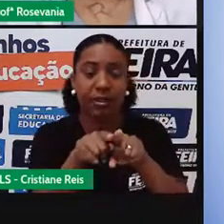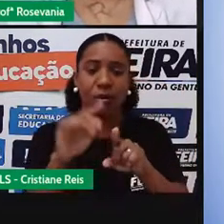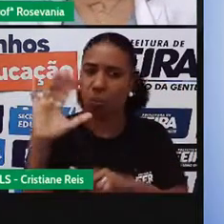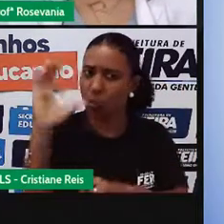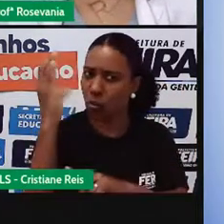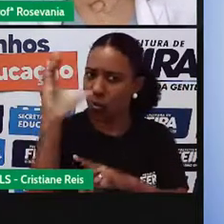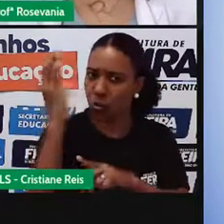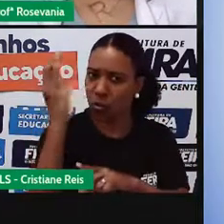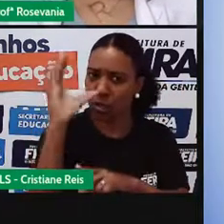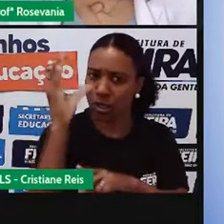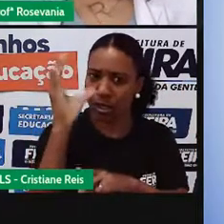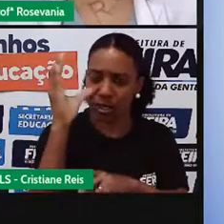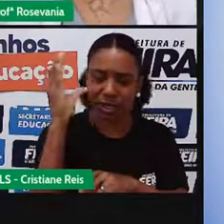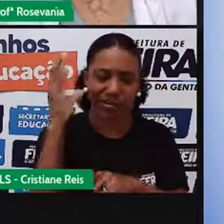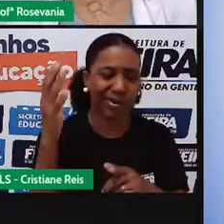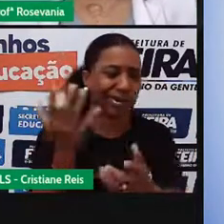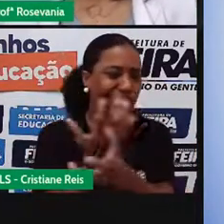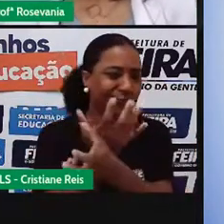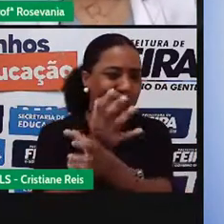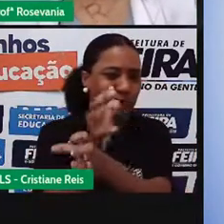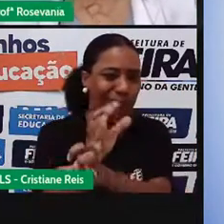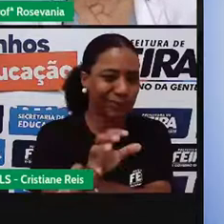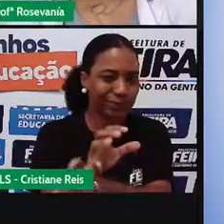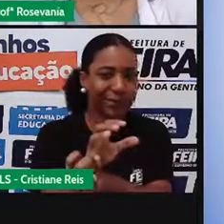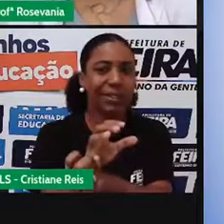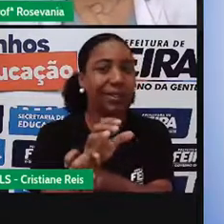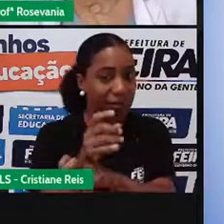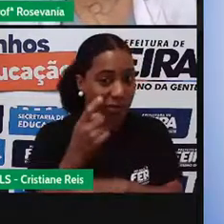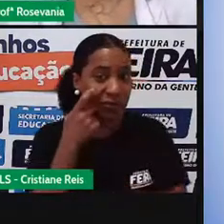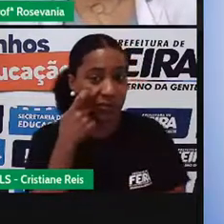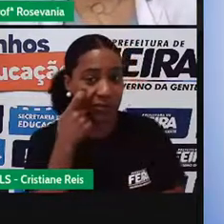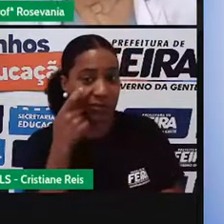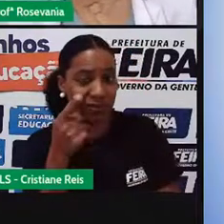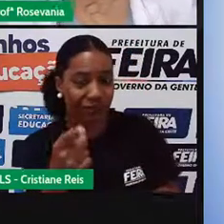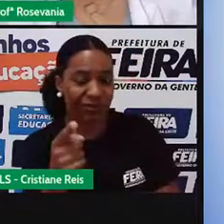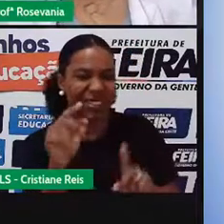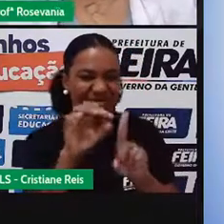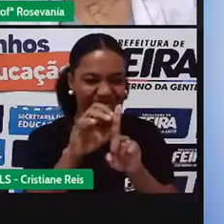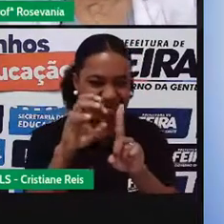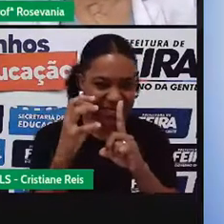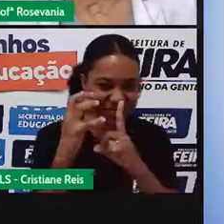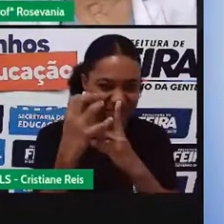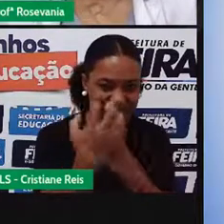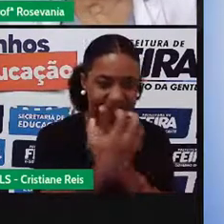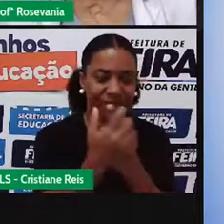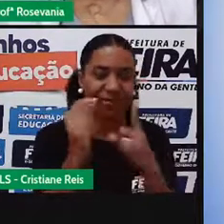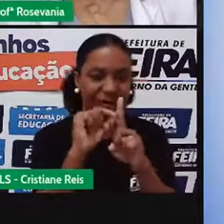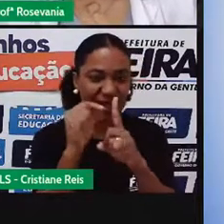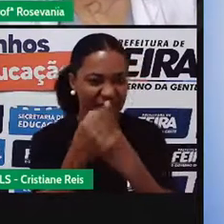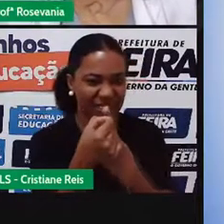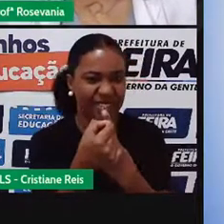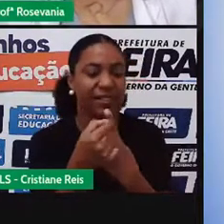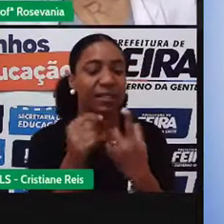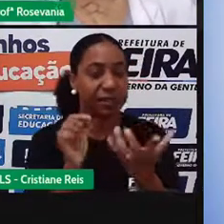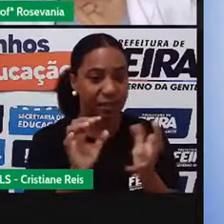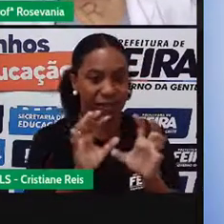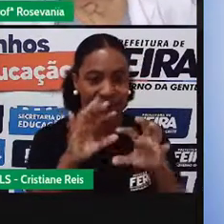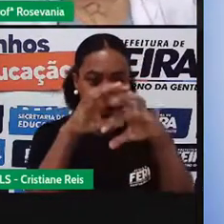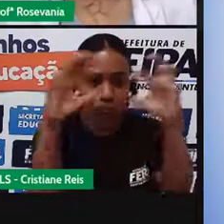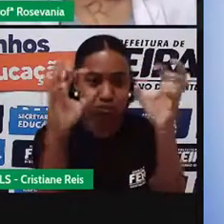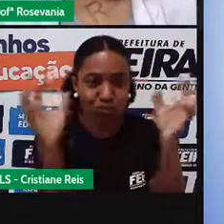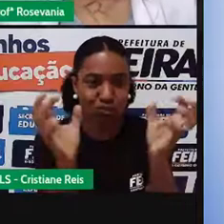semiávido, você vai perceber novamente a presença, né, dos cactos, a presença de faxeiros, plantas, de